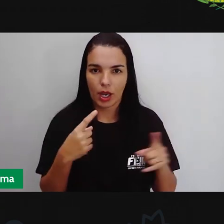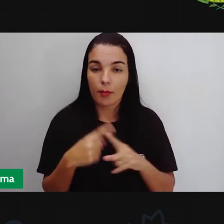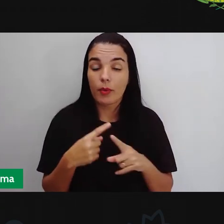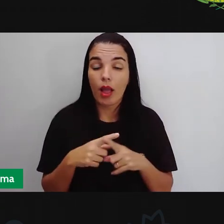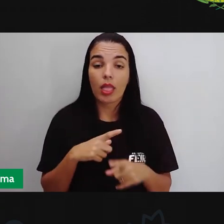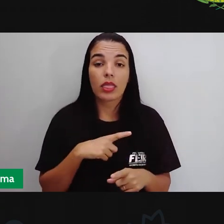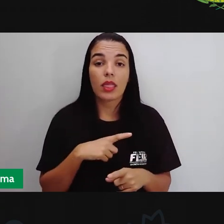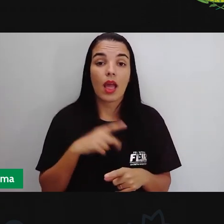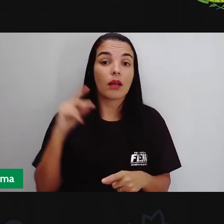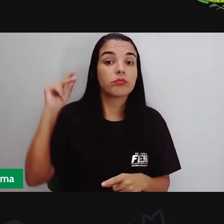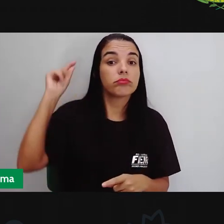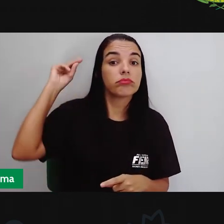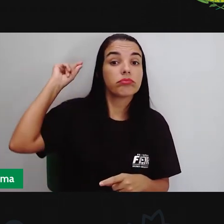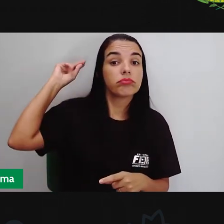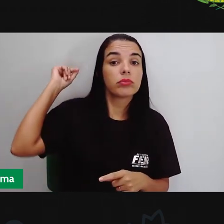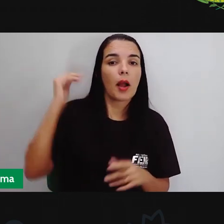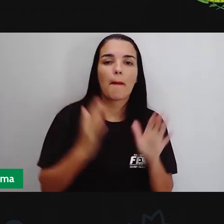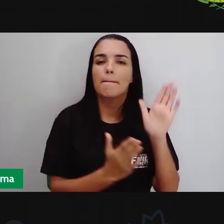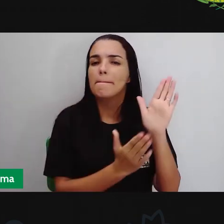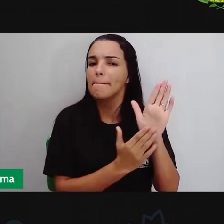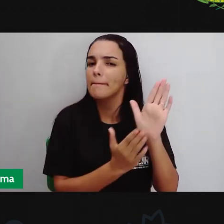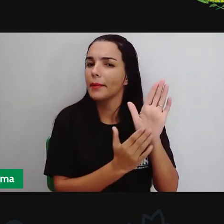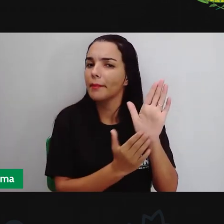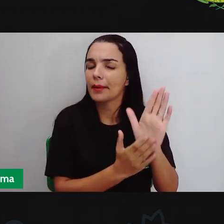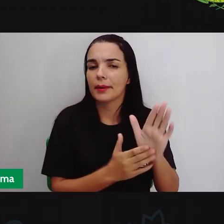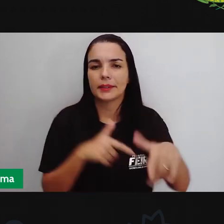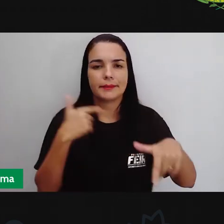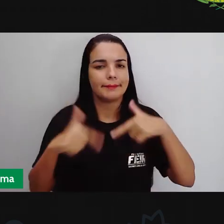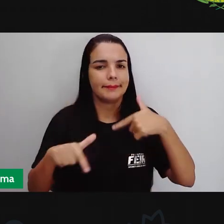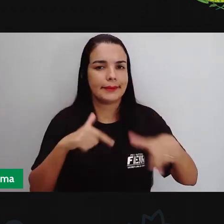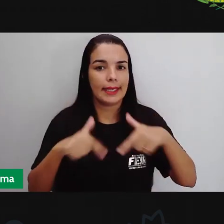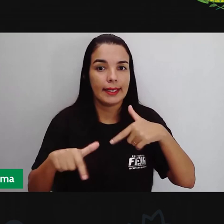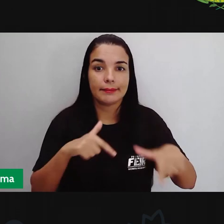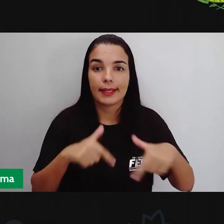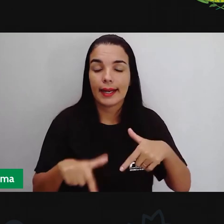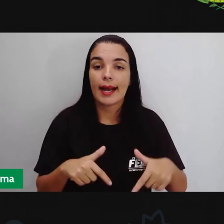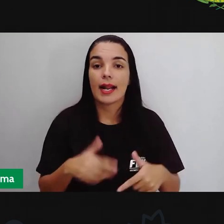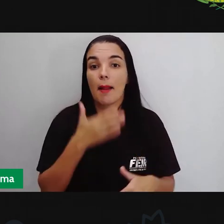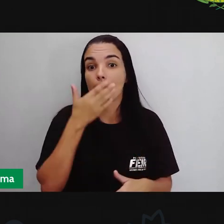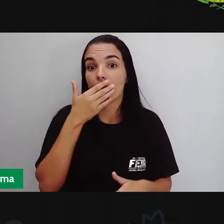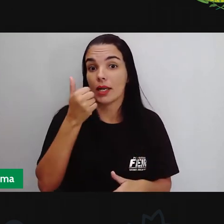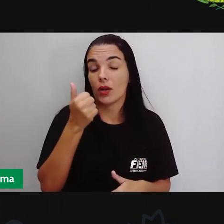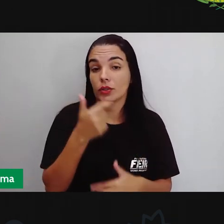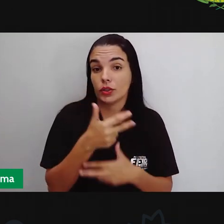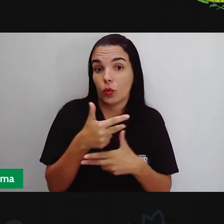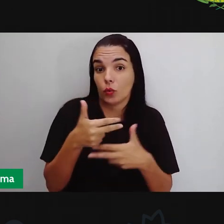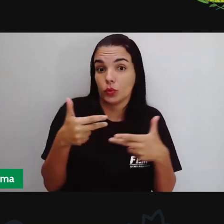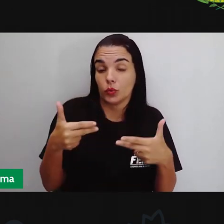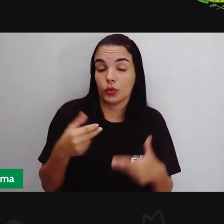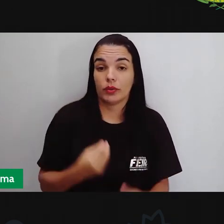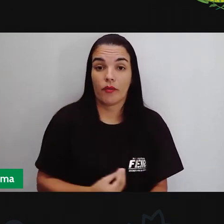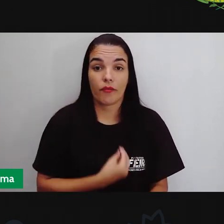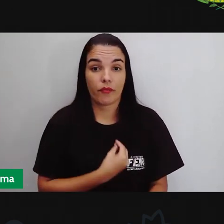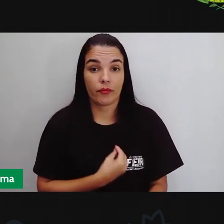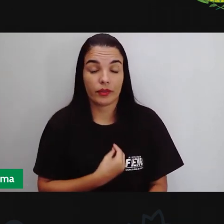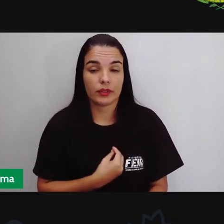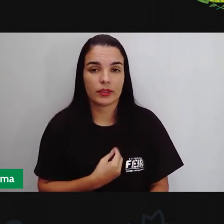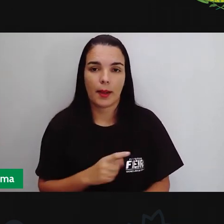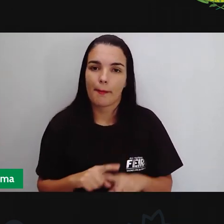época promessas, né, promessas de emprego, promessas de melhores condições de vida, e que muitas vezes não